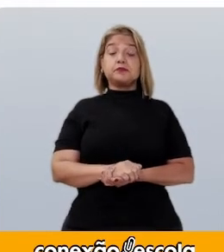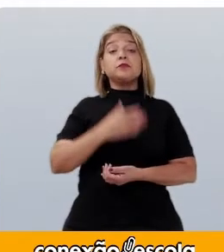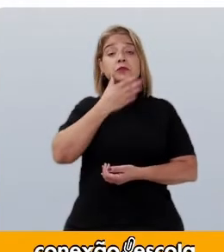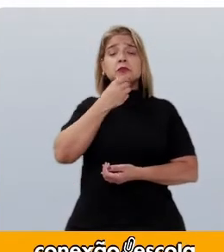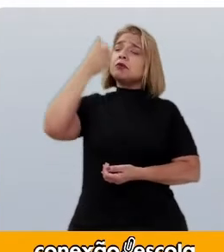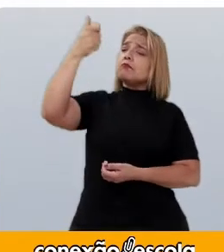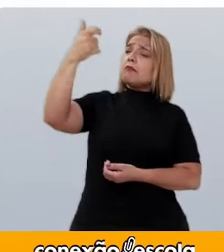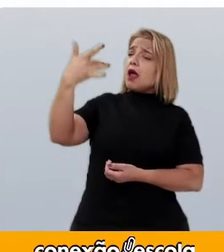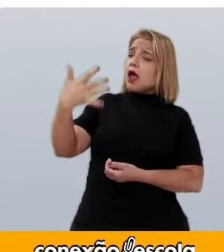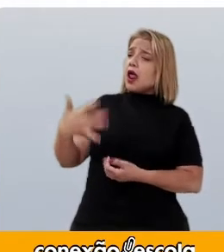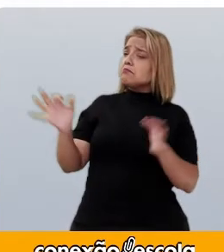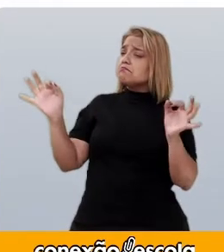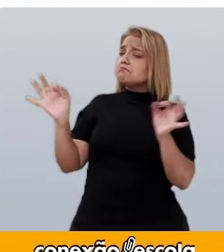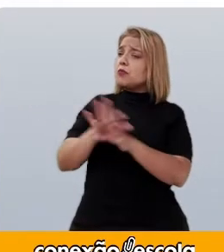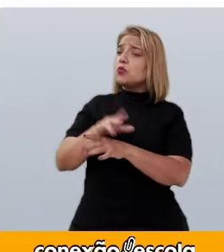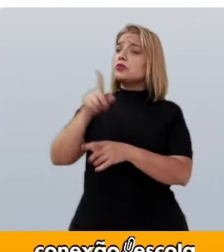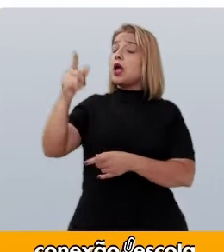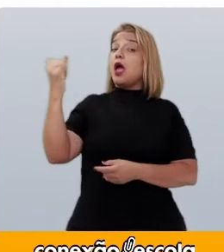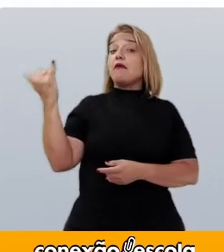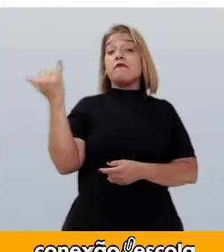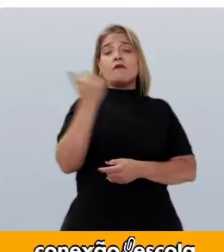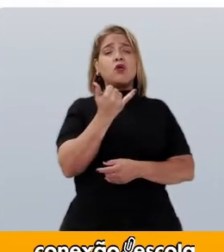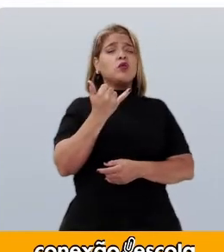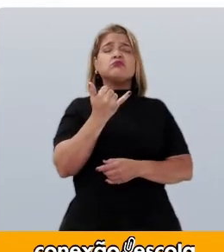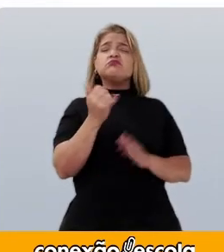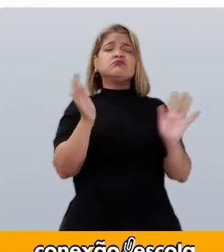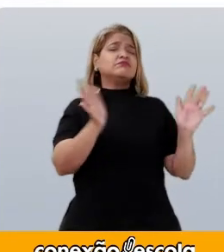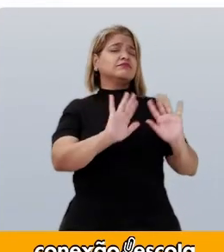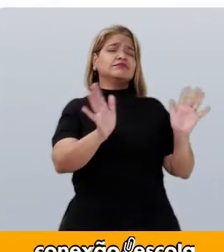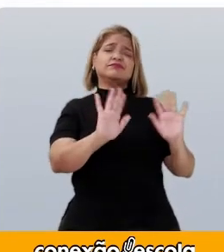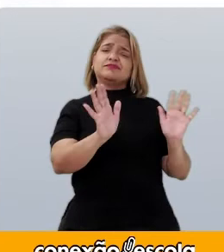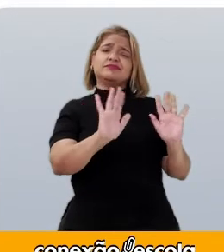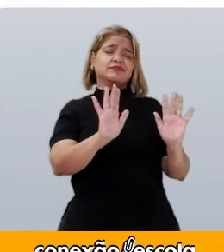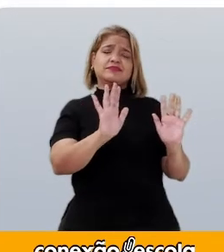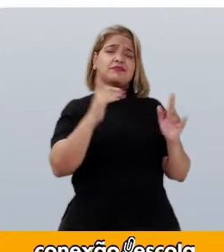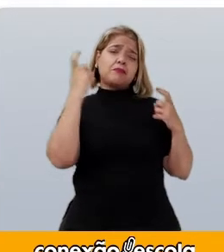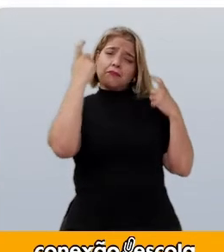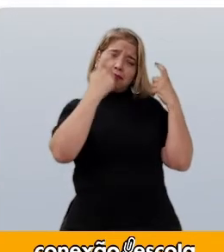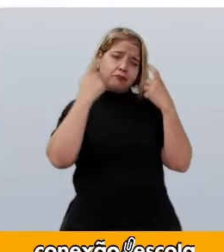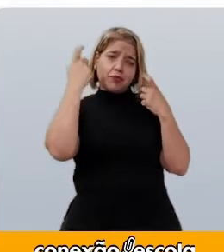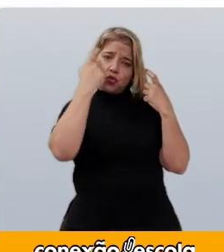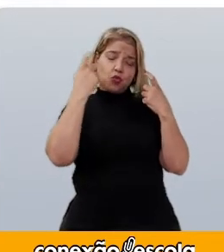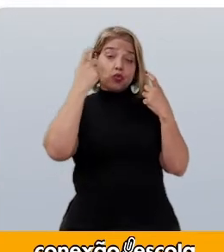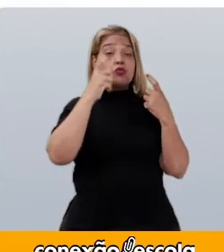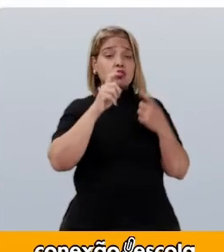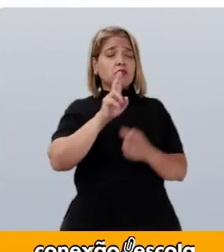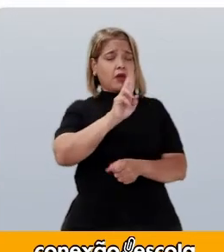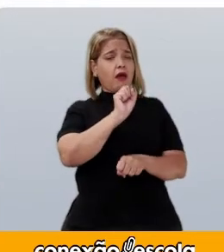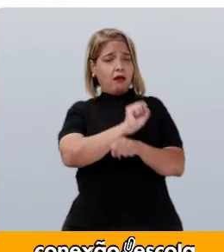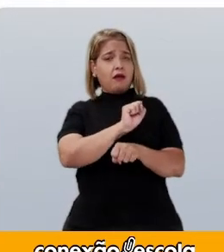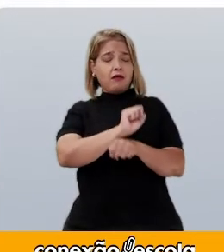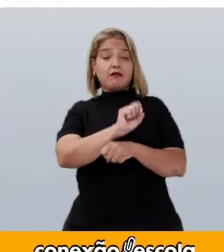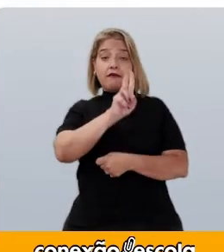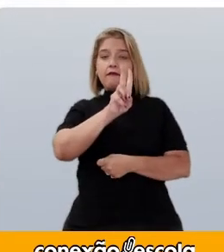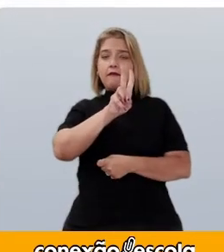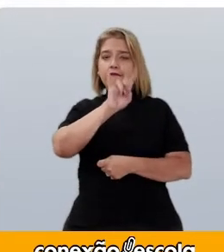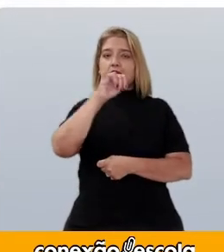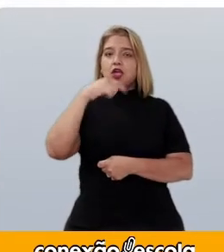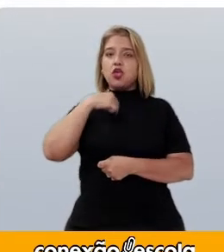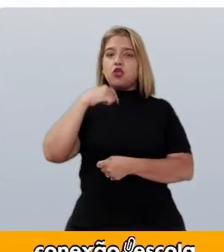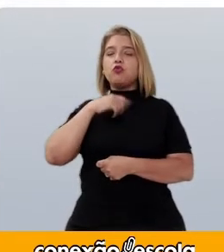história, disse-lhe Não tem nada, meu amo. Deixe estar, que eu